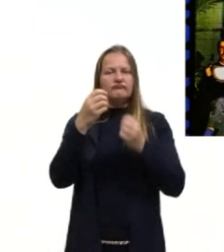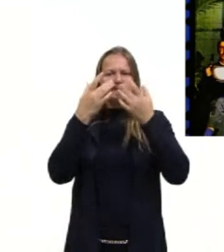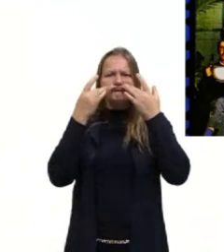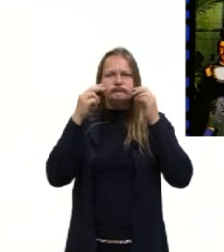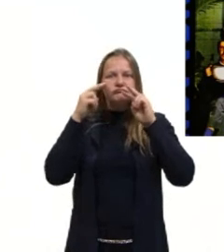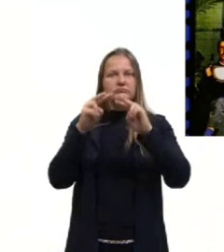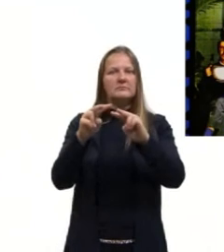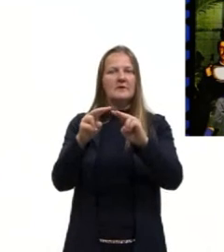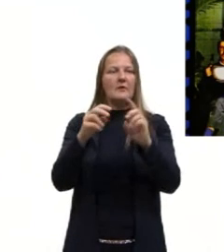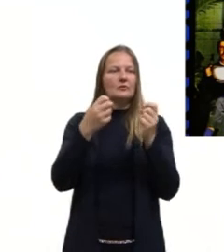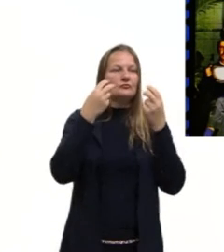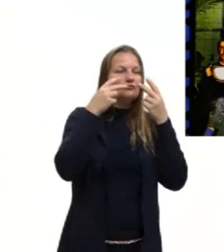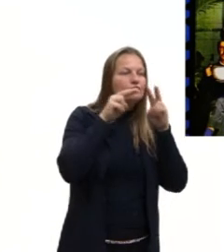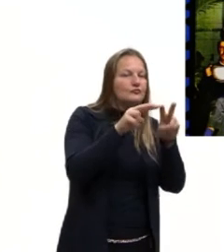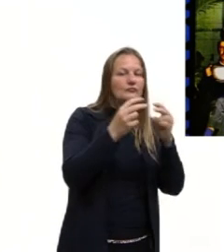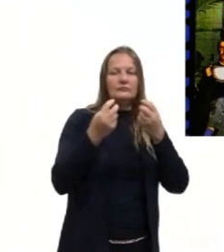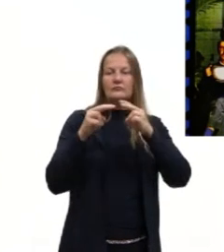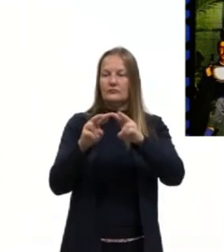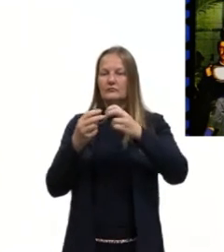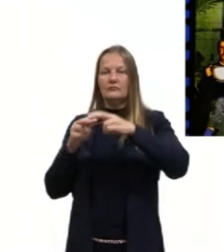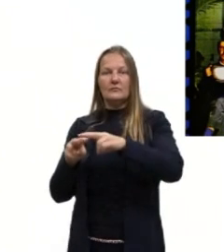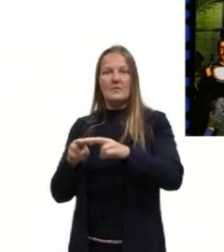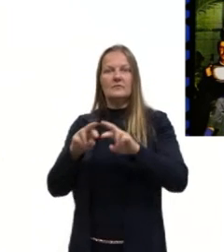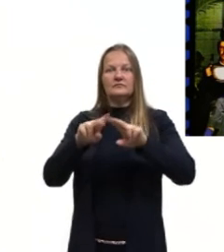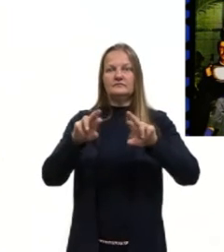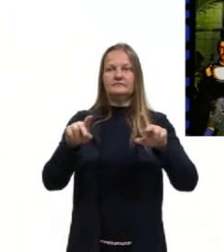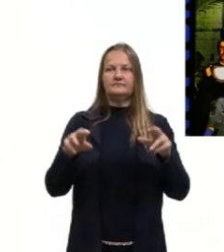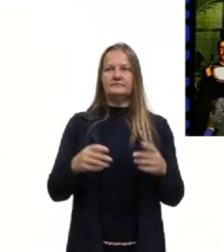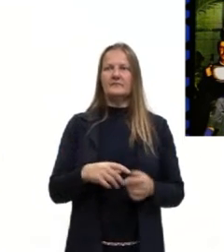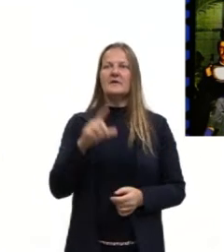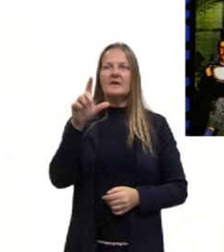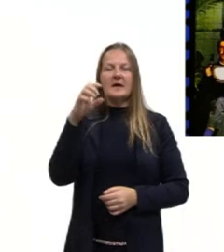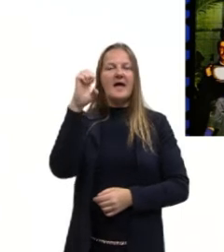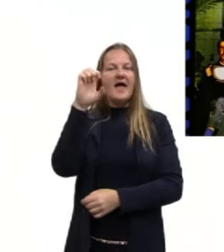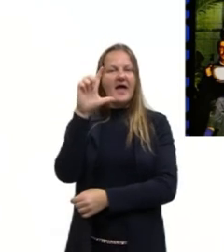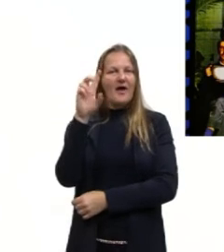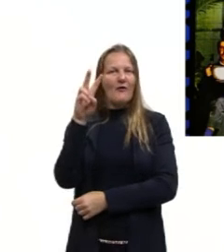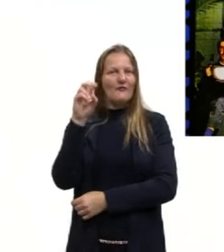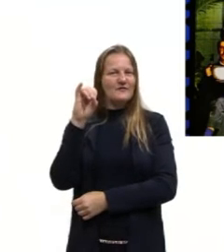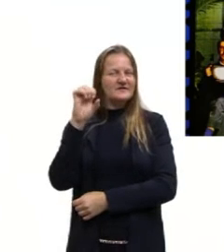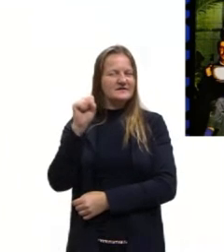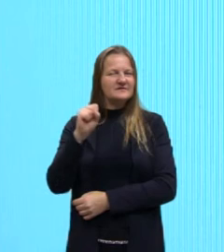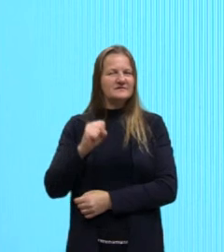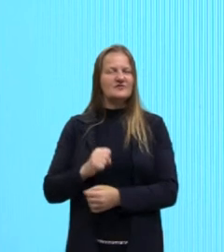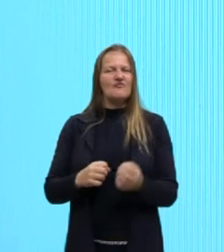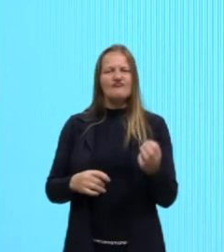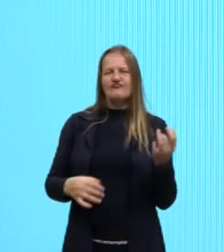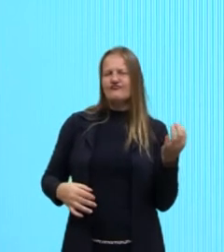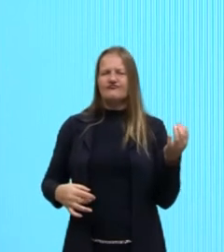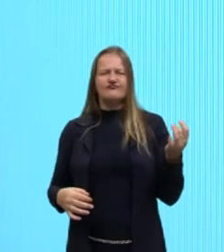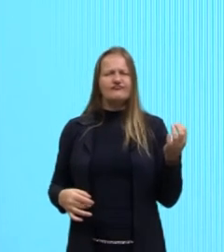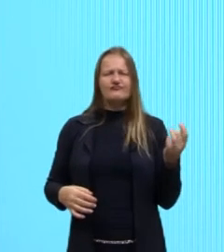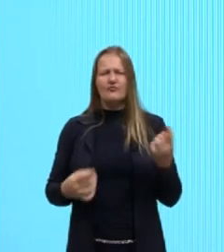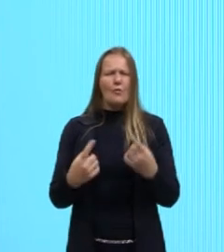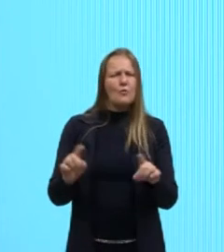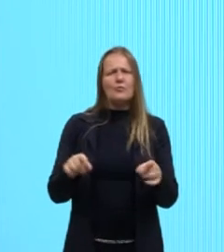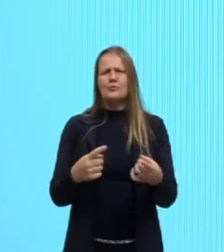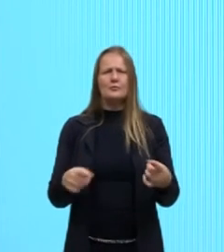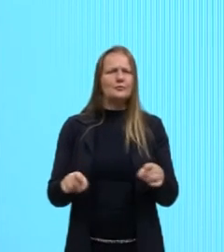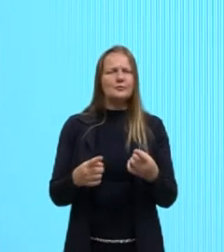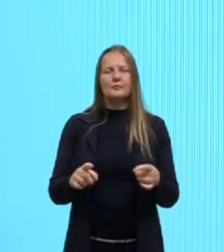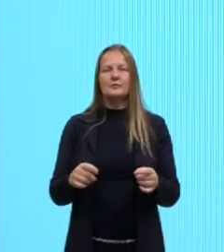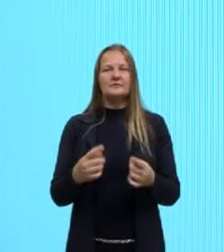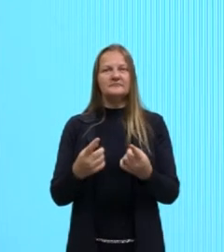Nós temos na música essa influência lá do Elvis Presley com a Jovem Guarda chegando aqui no Brasil.